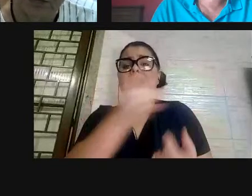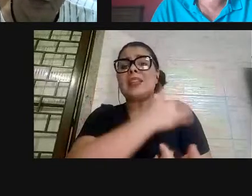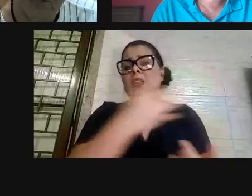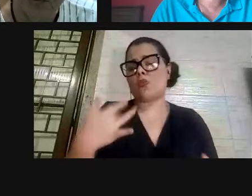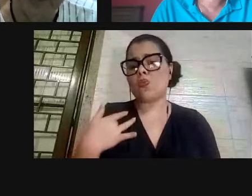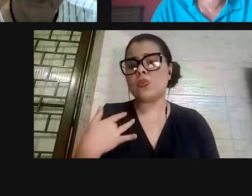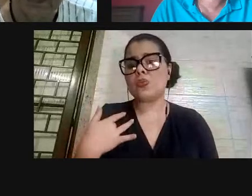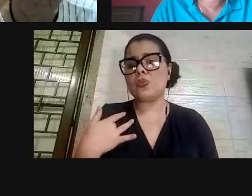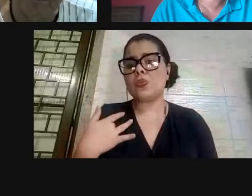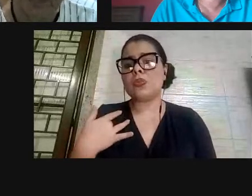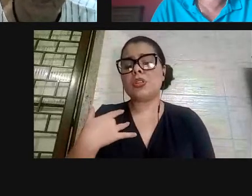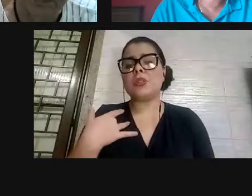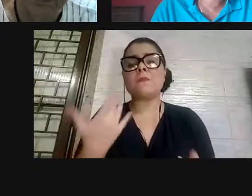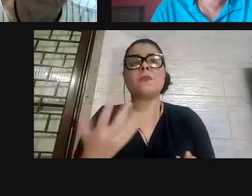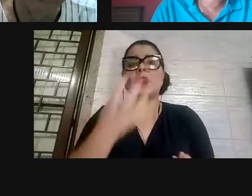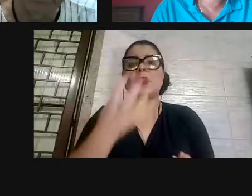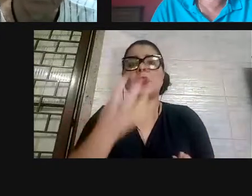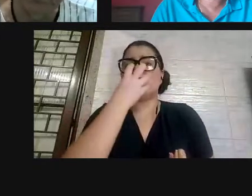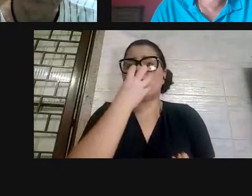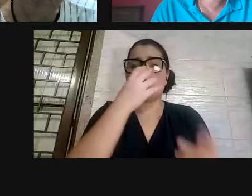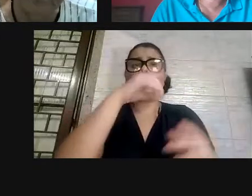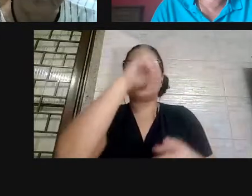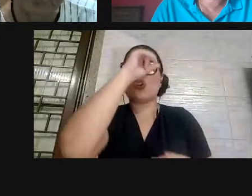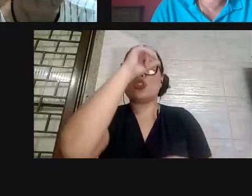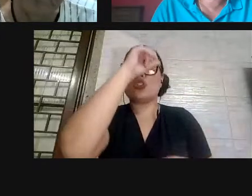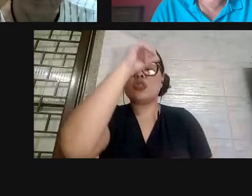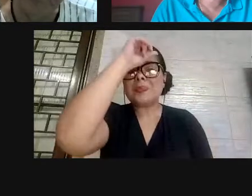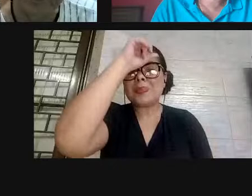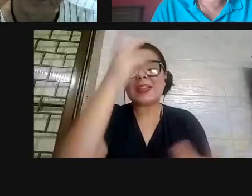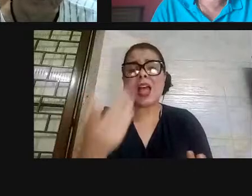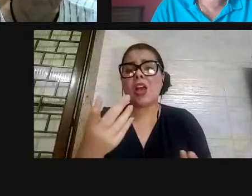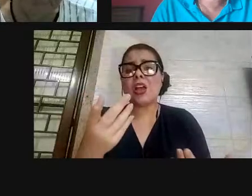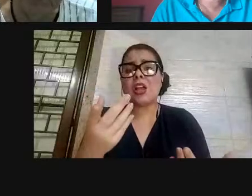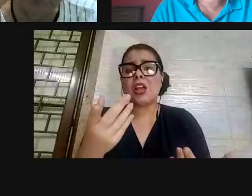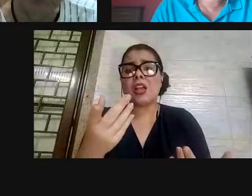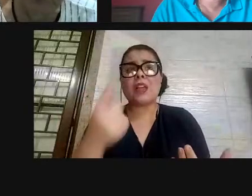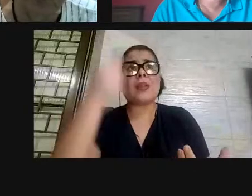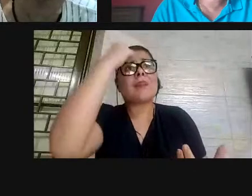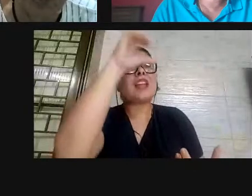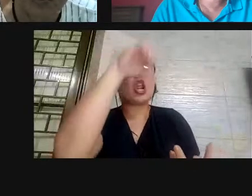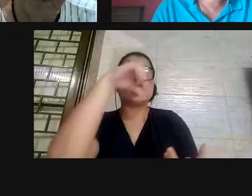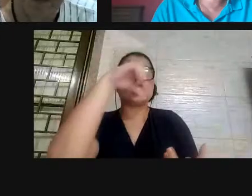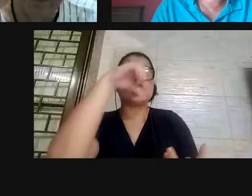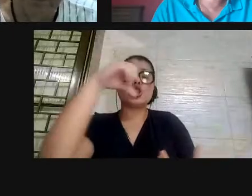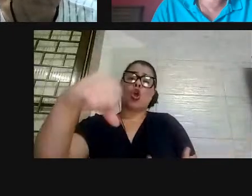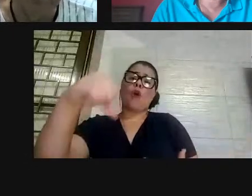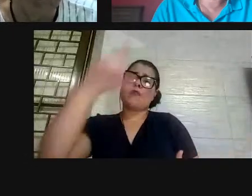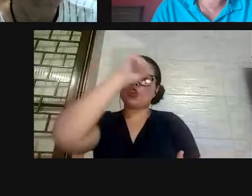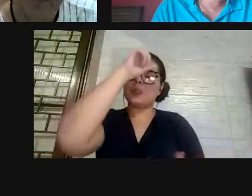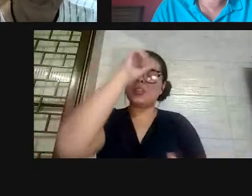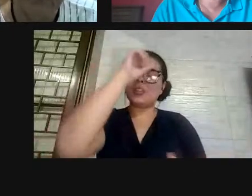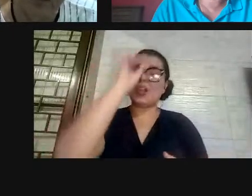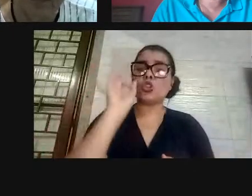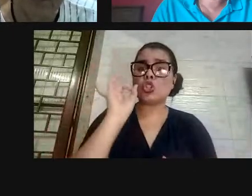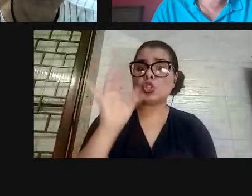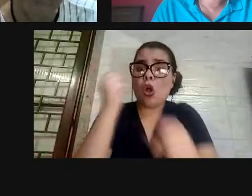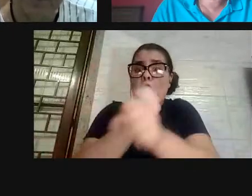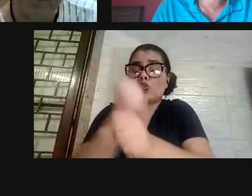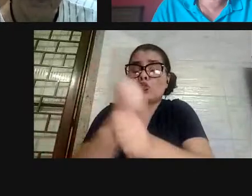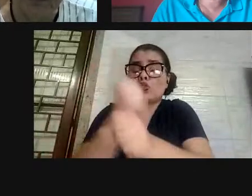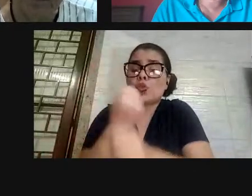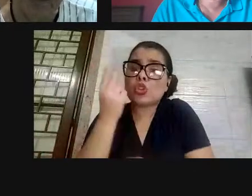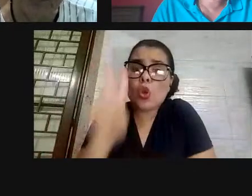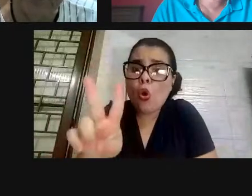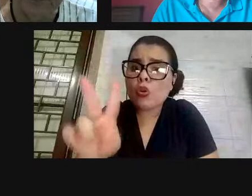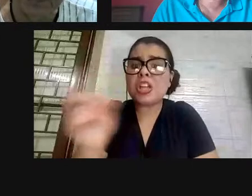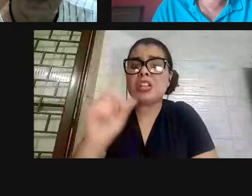respiradores, com recursos de hospitais de campanha, se planejou nove hospitais de campanha, construiu dois, não pagou os médicos, não